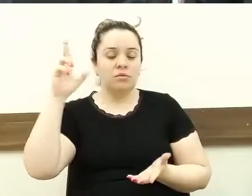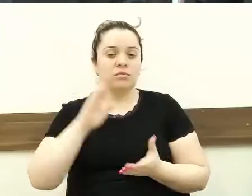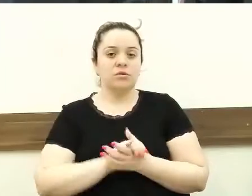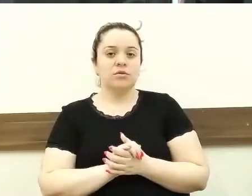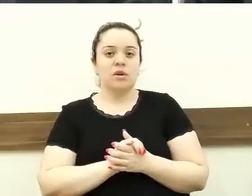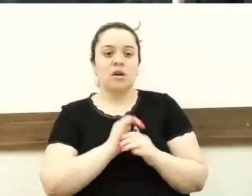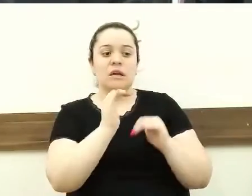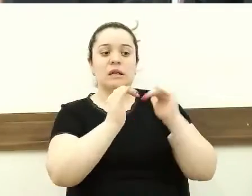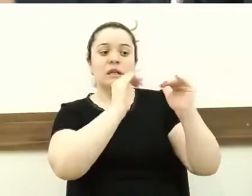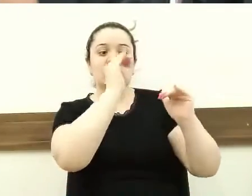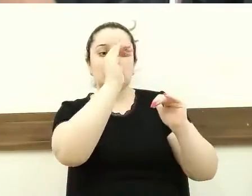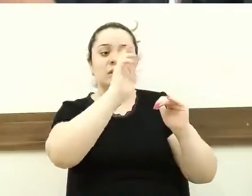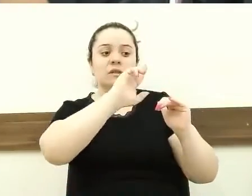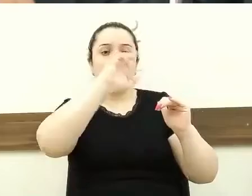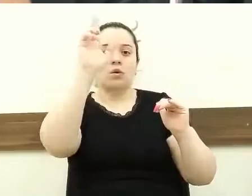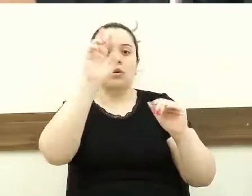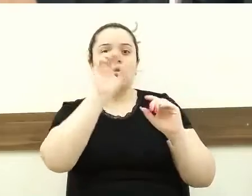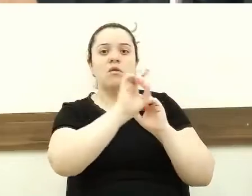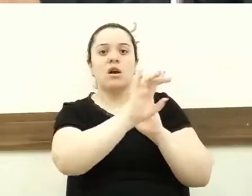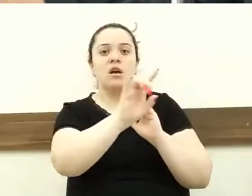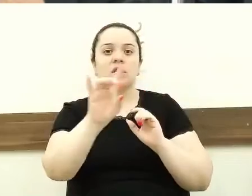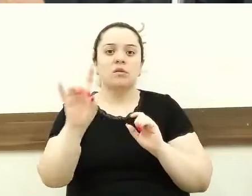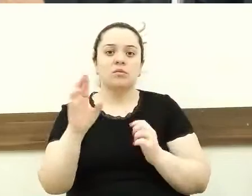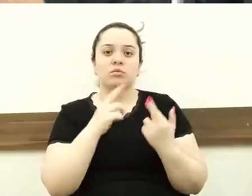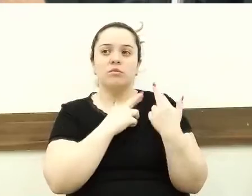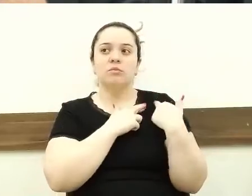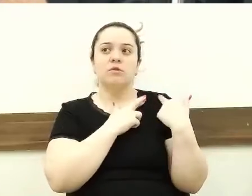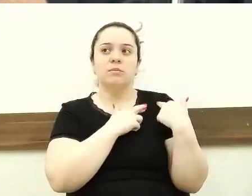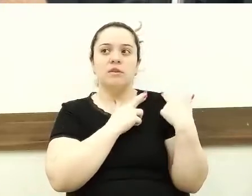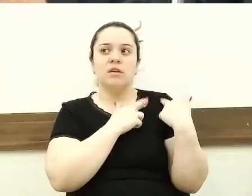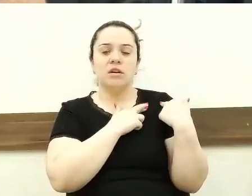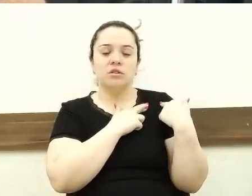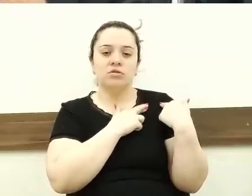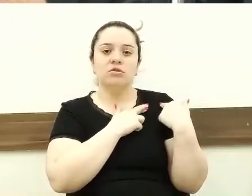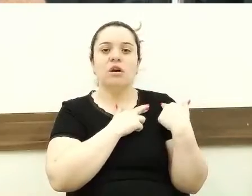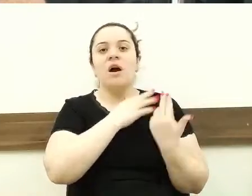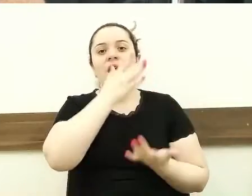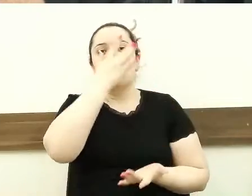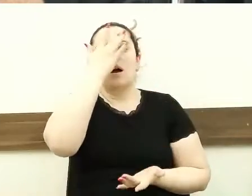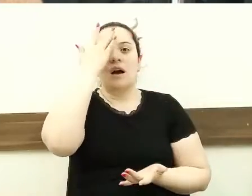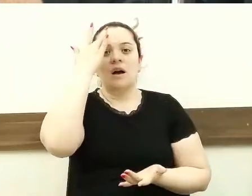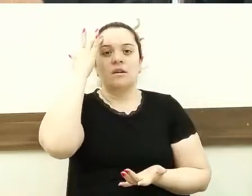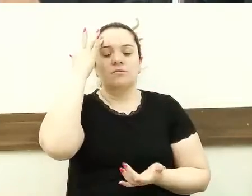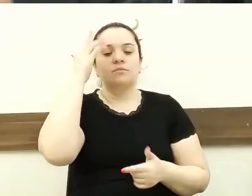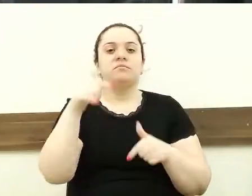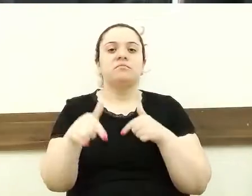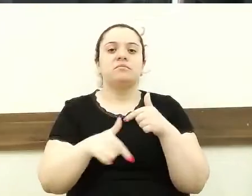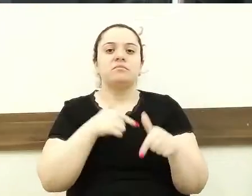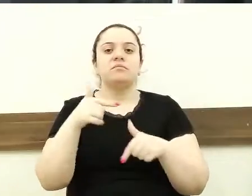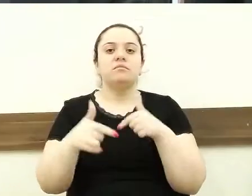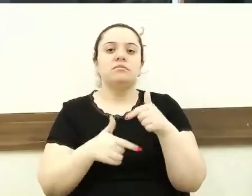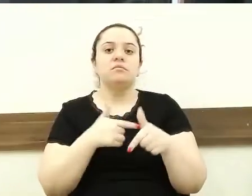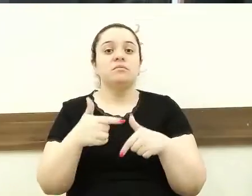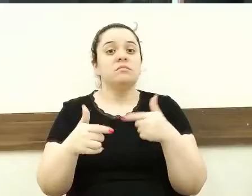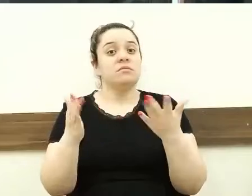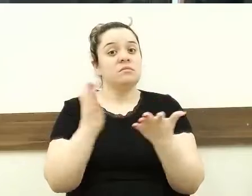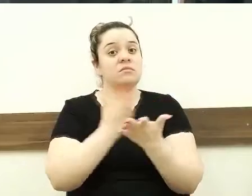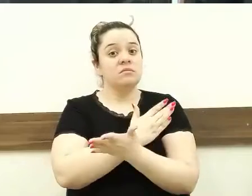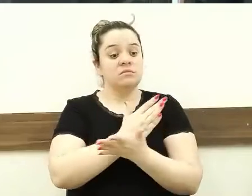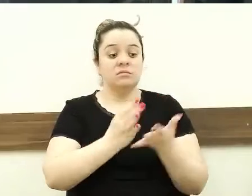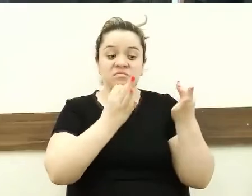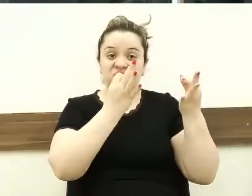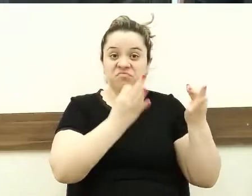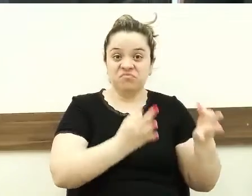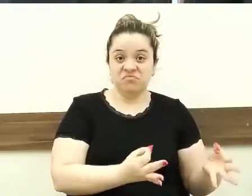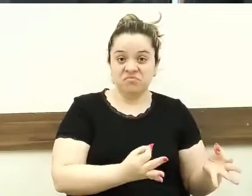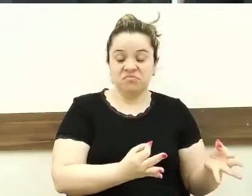cargos, sobre a responsabilidade de cada um. As pessoas trabalham, alguns fazem jus, outros não estão